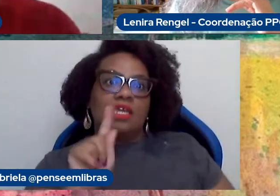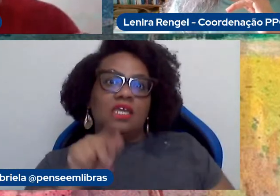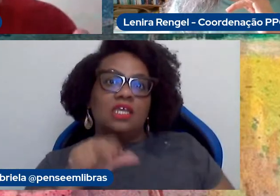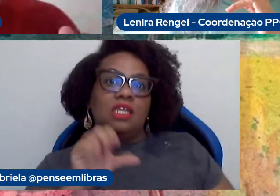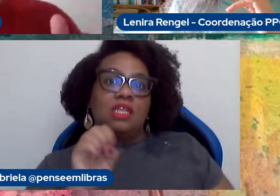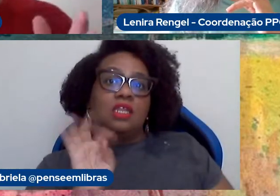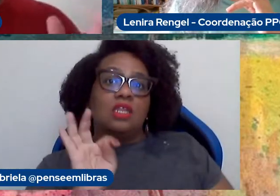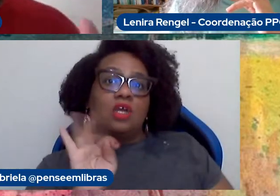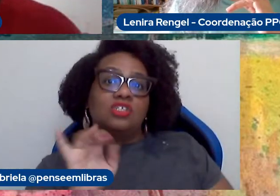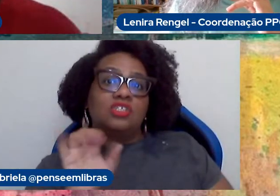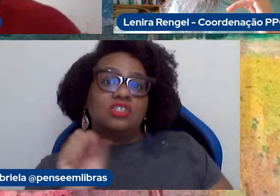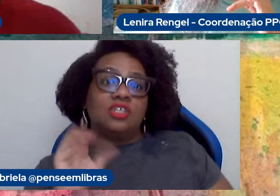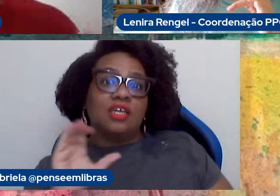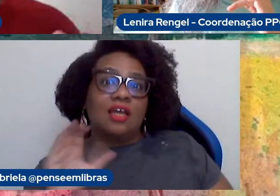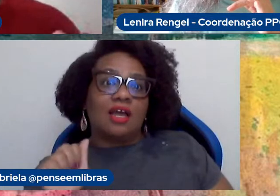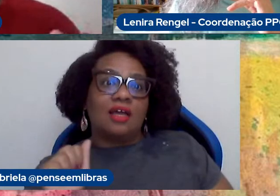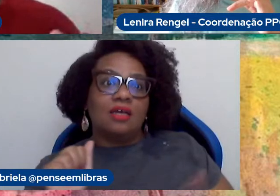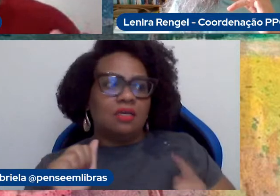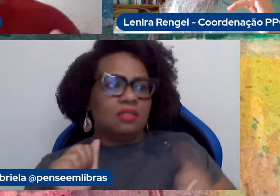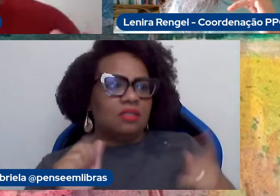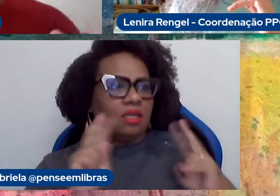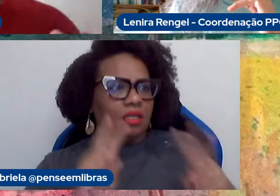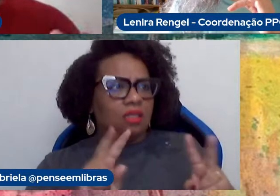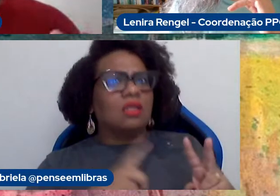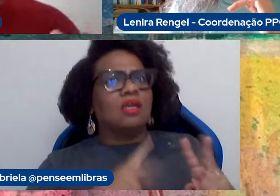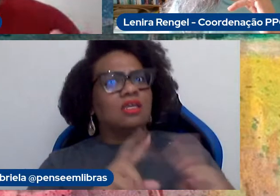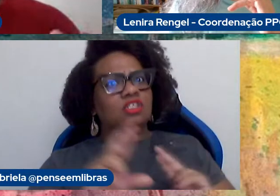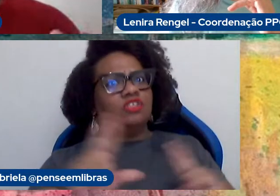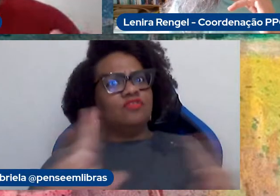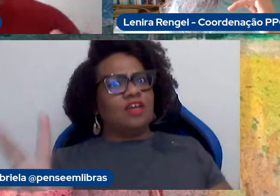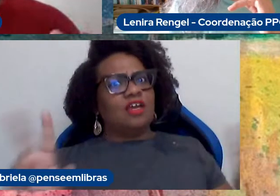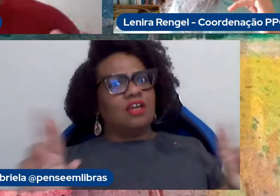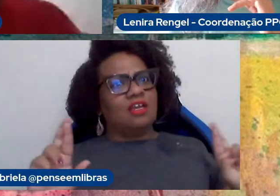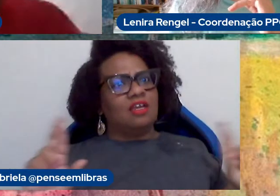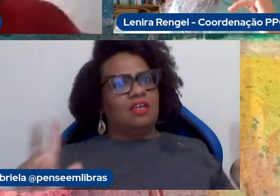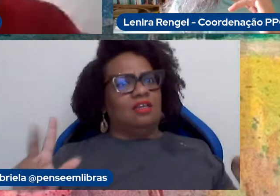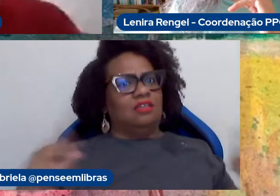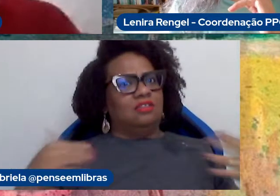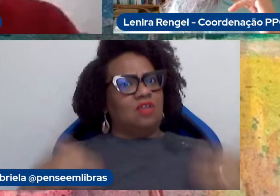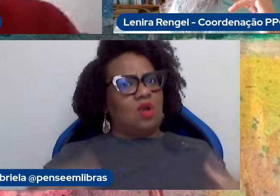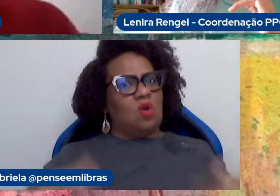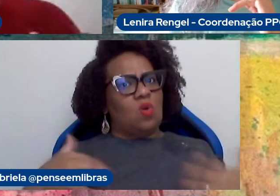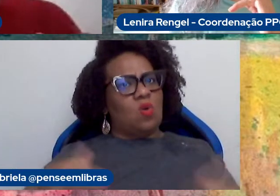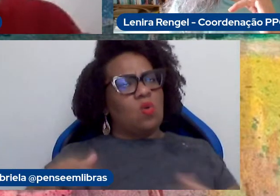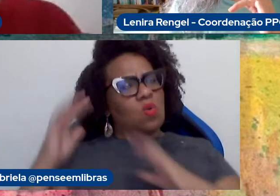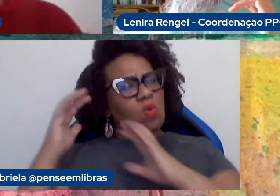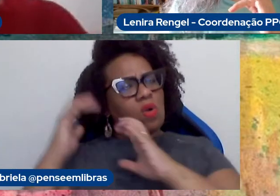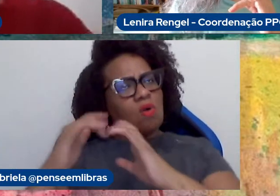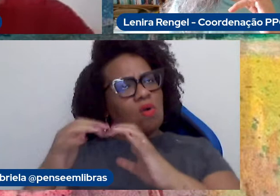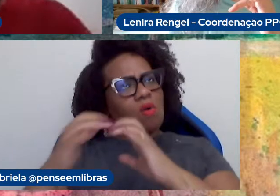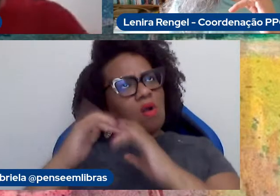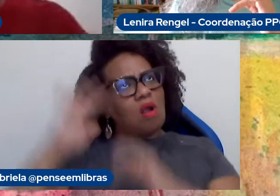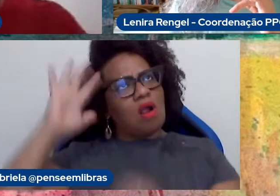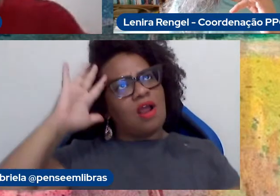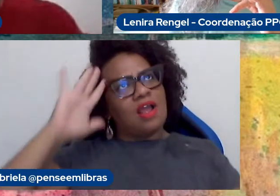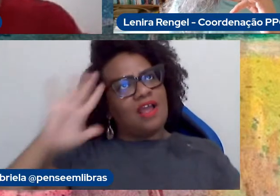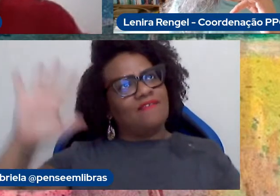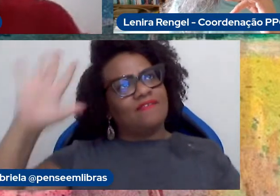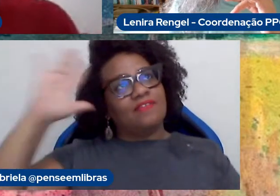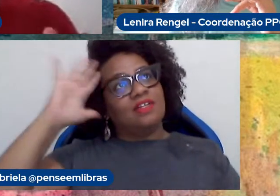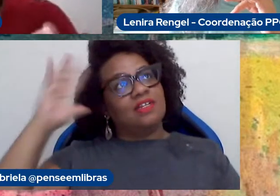então, isso cria uma diferença muito grande entre o refletir e principalmente ensinar